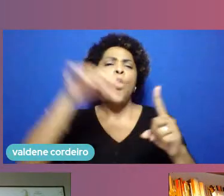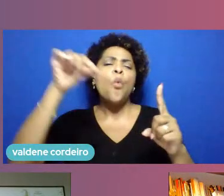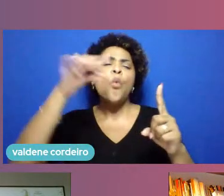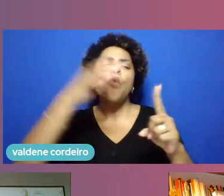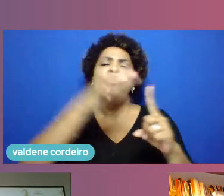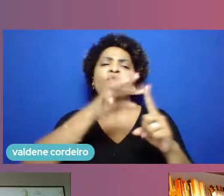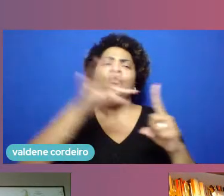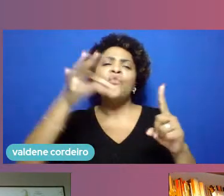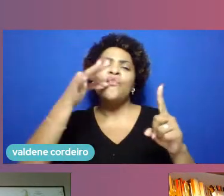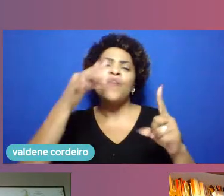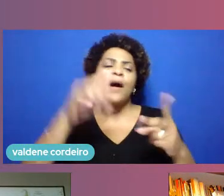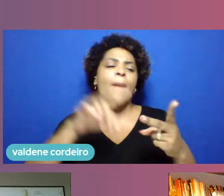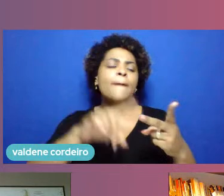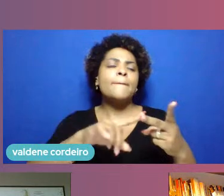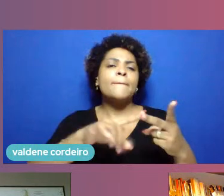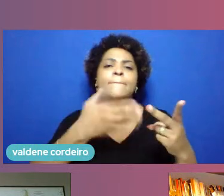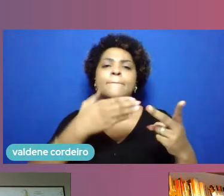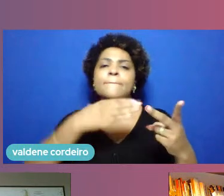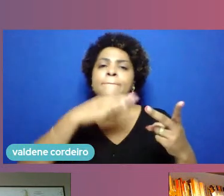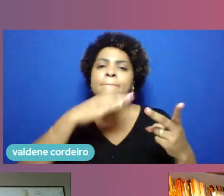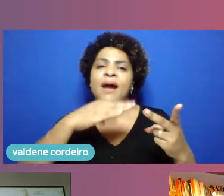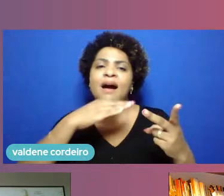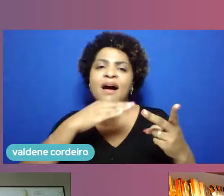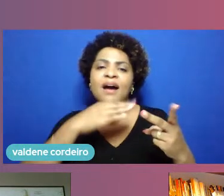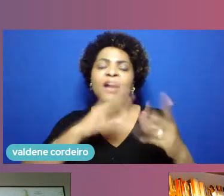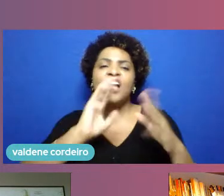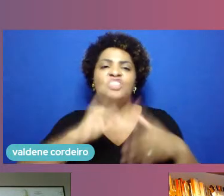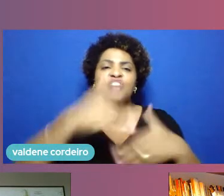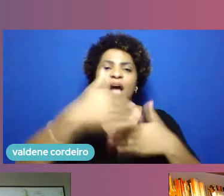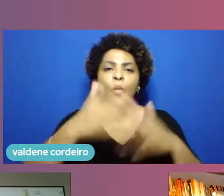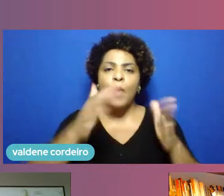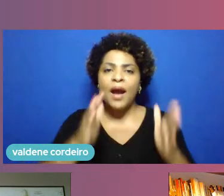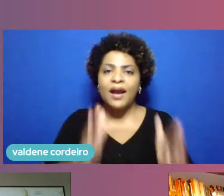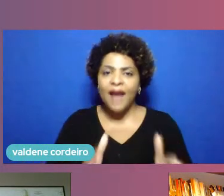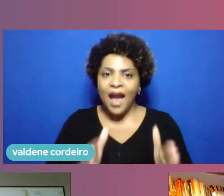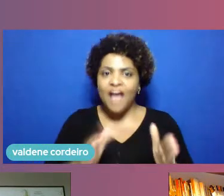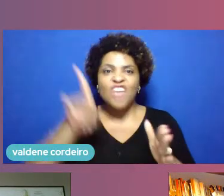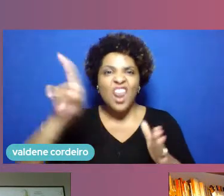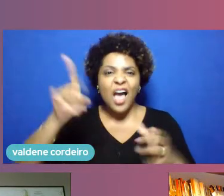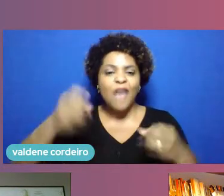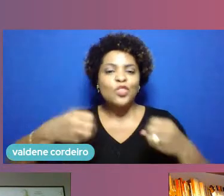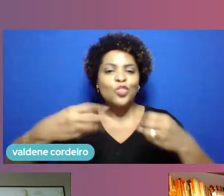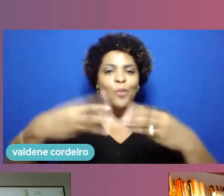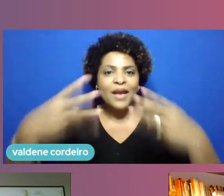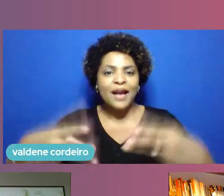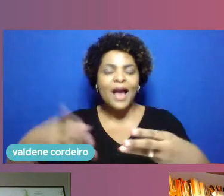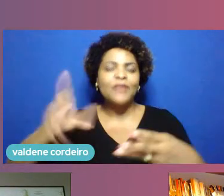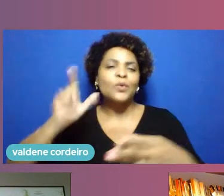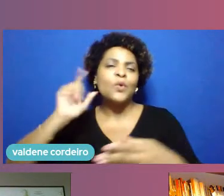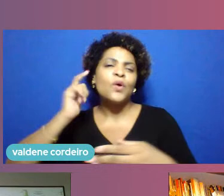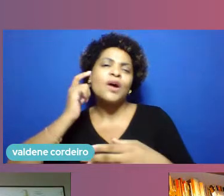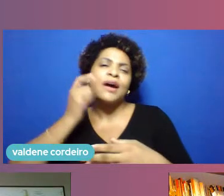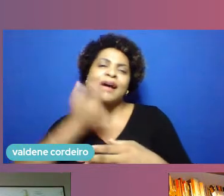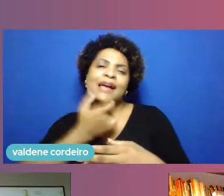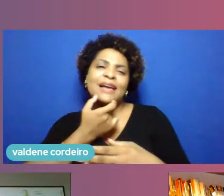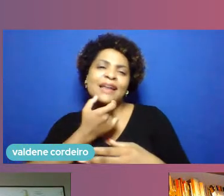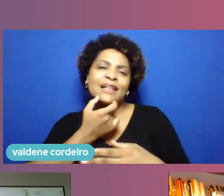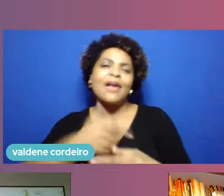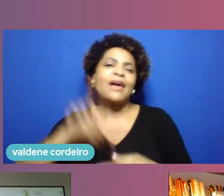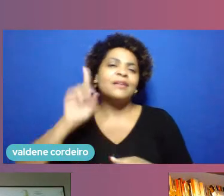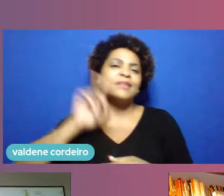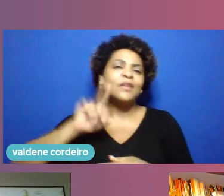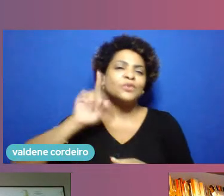do supercado de um determinado supercado na Inglaterra nos Estados Unidos na comunidade europeia como um todo e que as